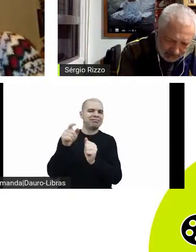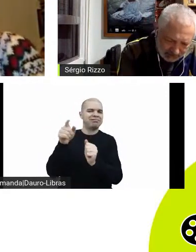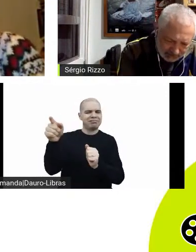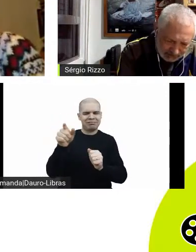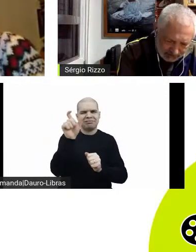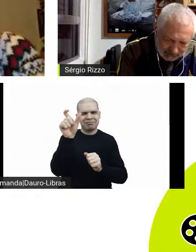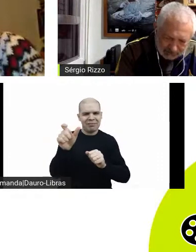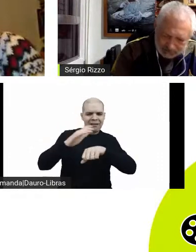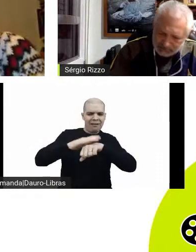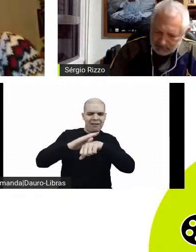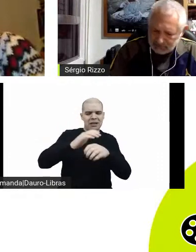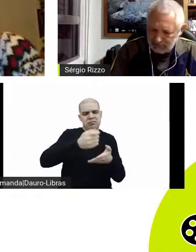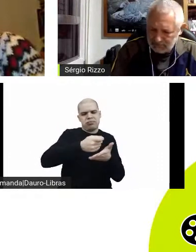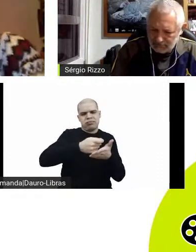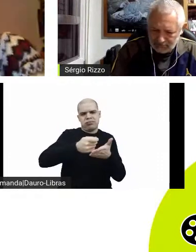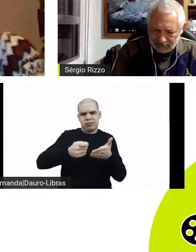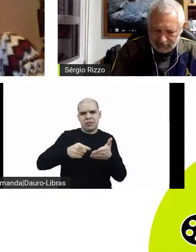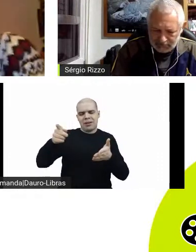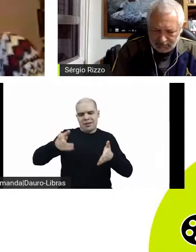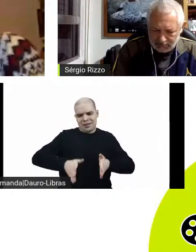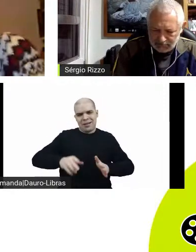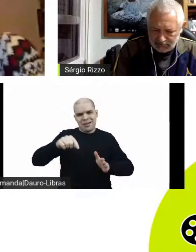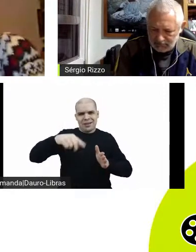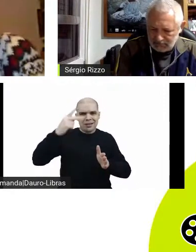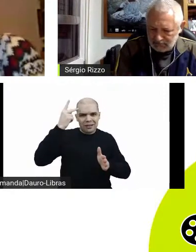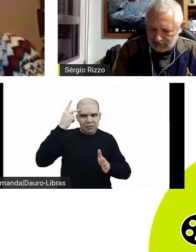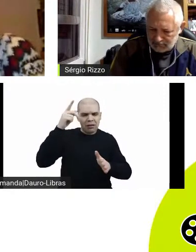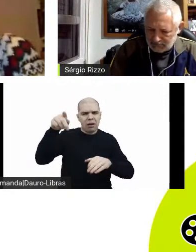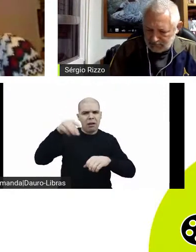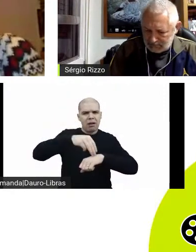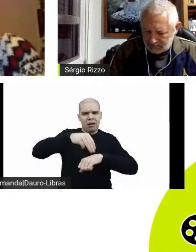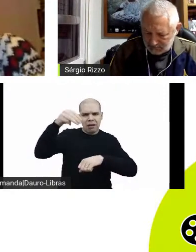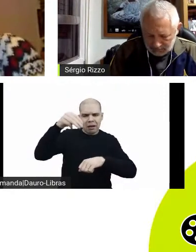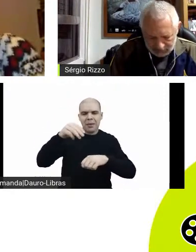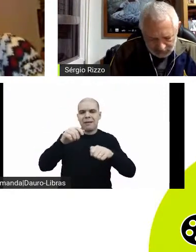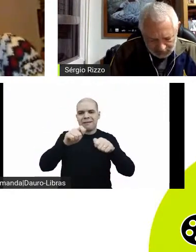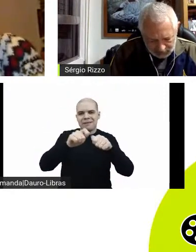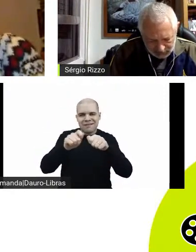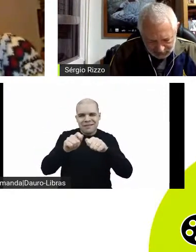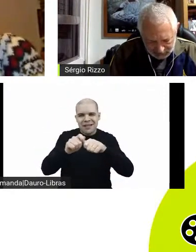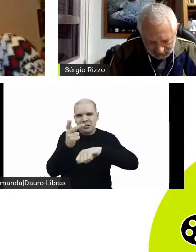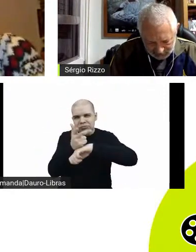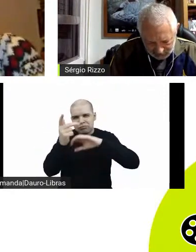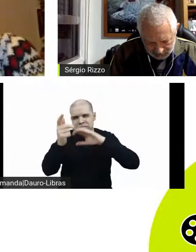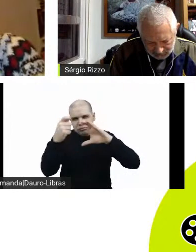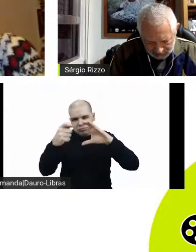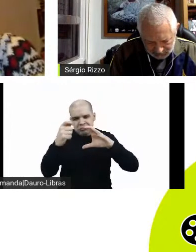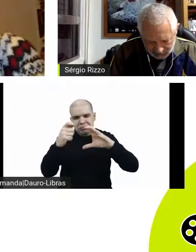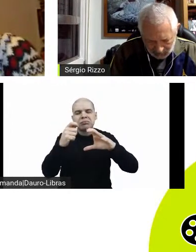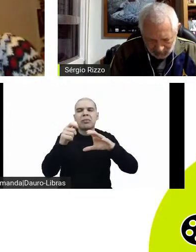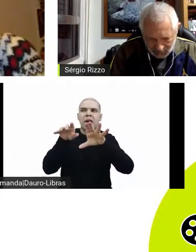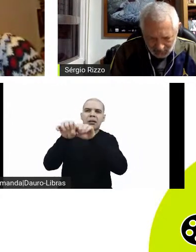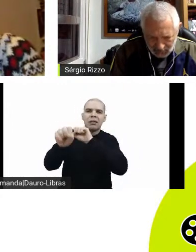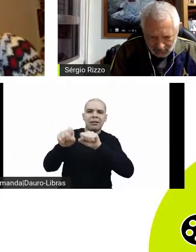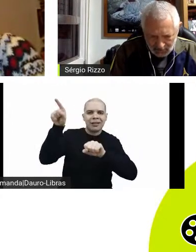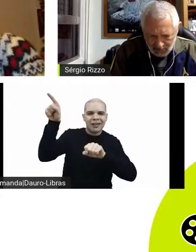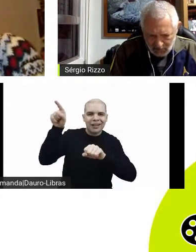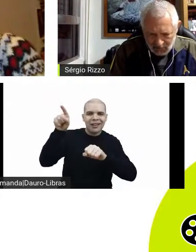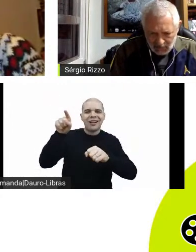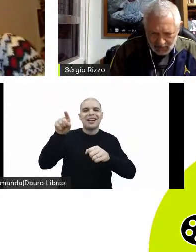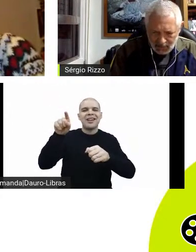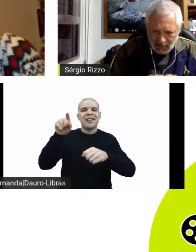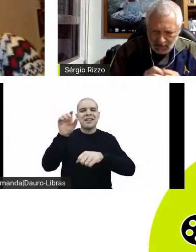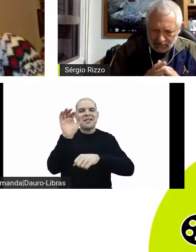diretora nascida aqui em São Paulo, é mestre em produção de filmes pela Faculdade de Nova York, e Teach School of the Arts, onde